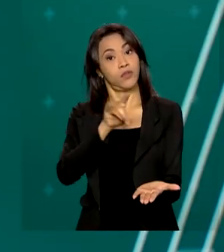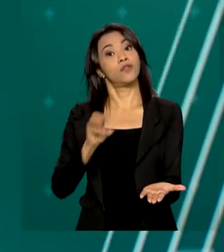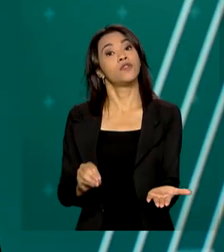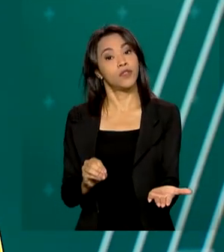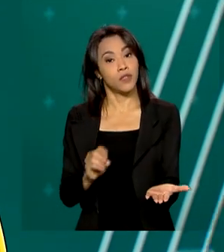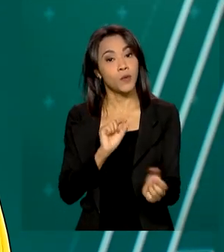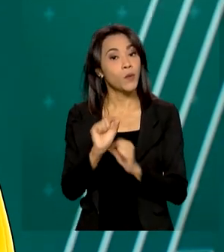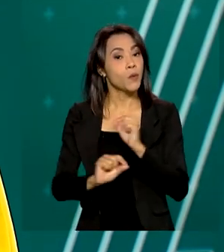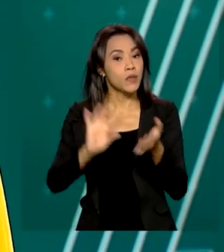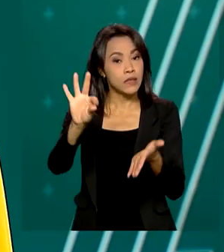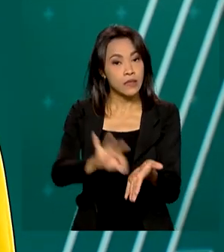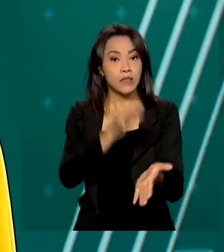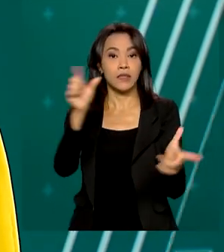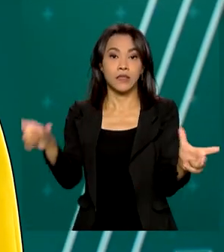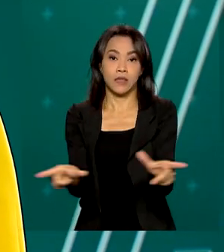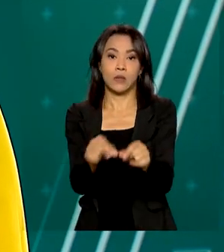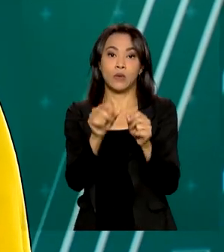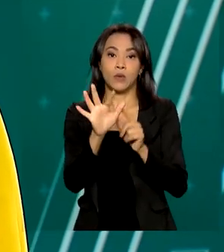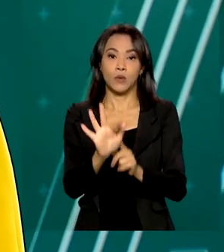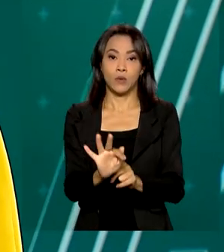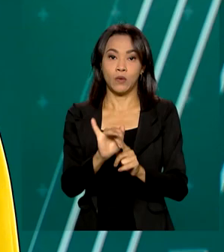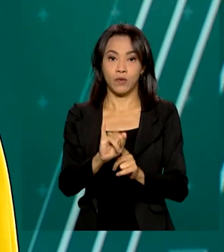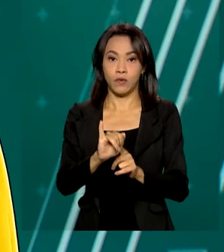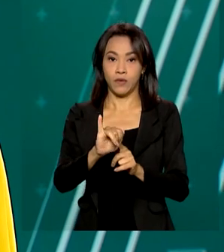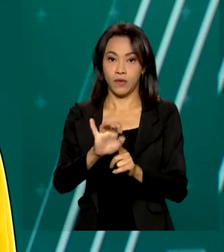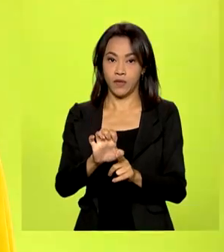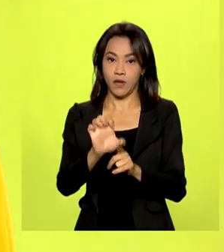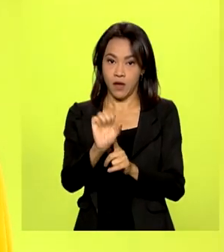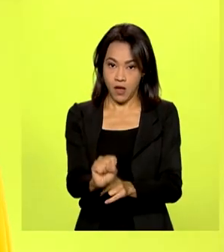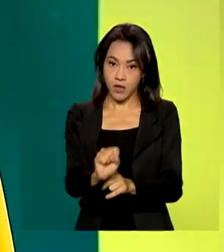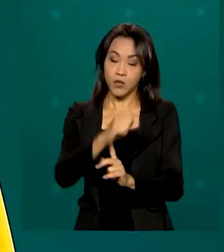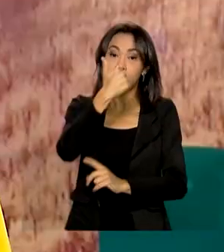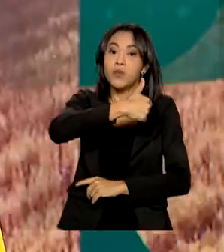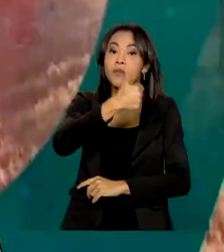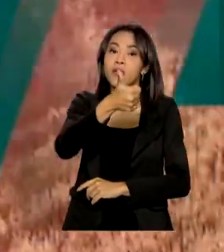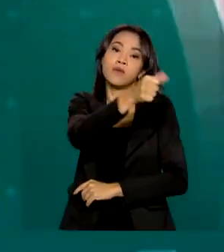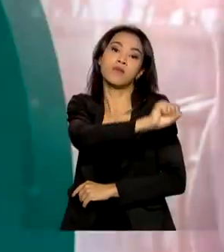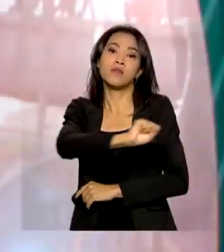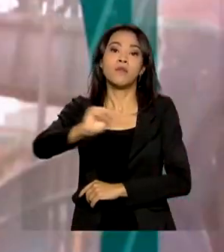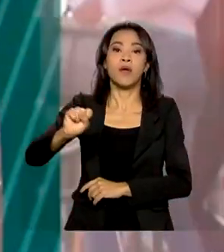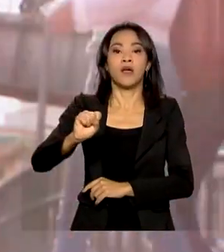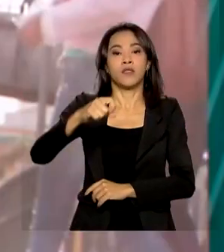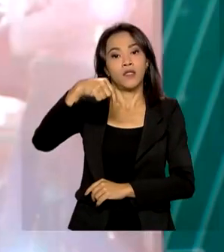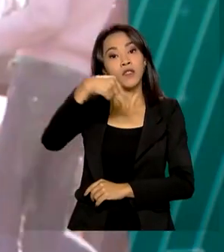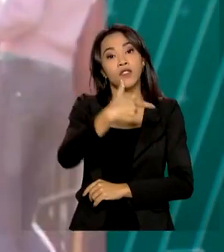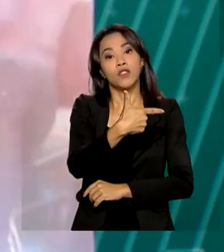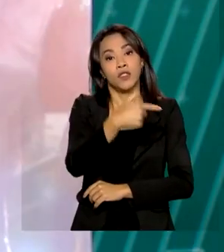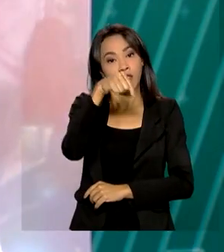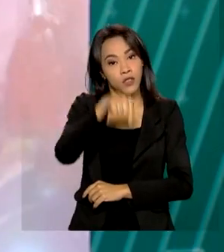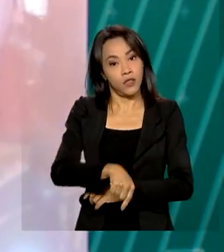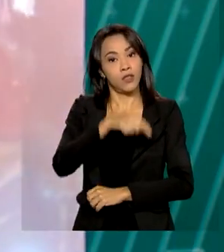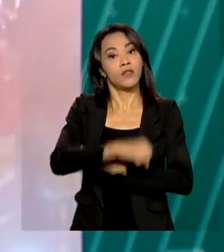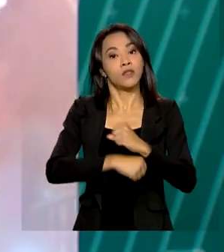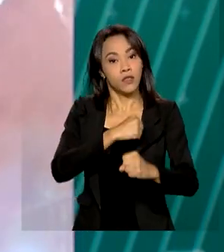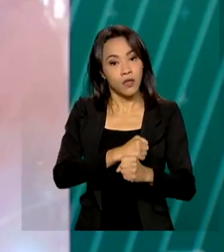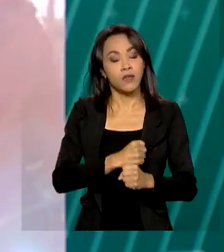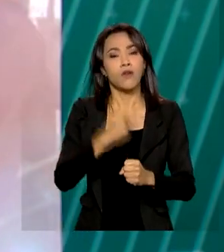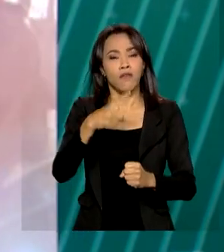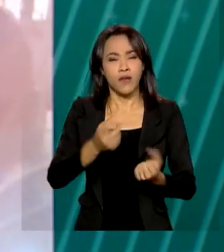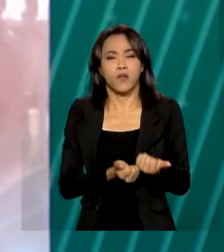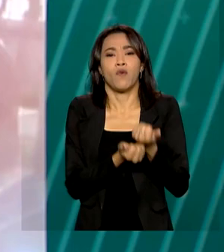Fundo de Financiamento Estudantil, o FIES, do primeiro semestre de 2022. Nesta edição, são oferecidas mais de